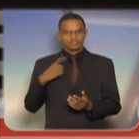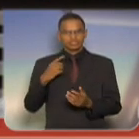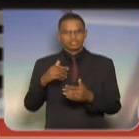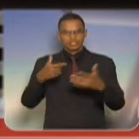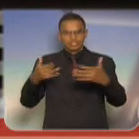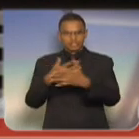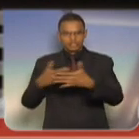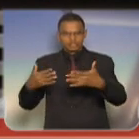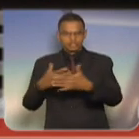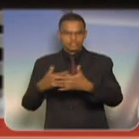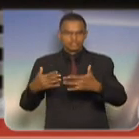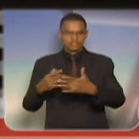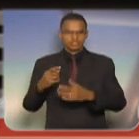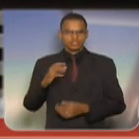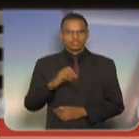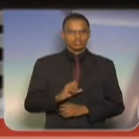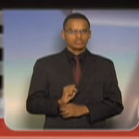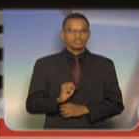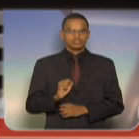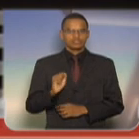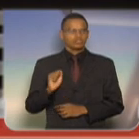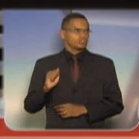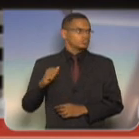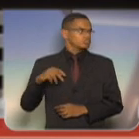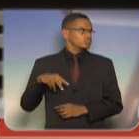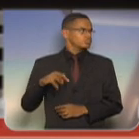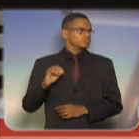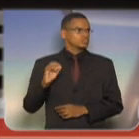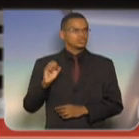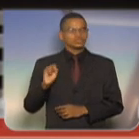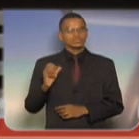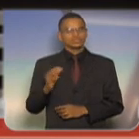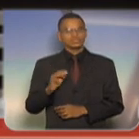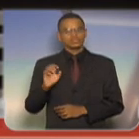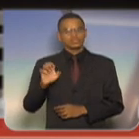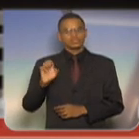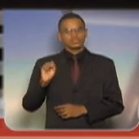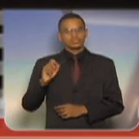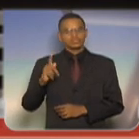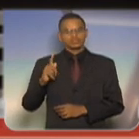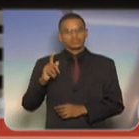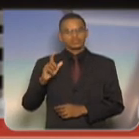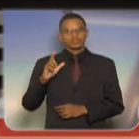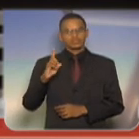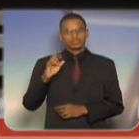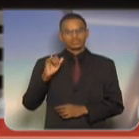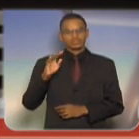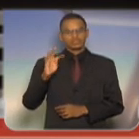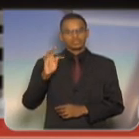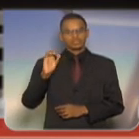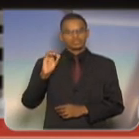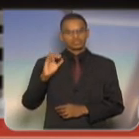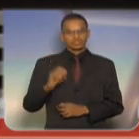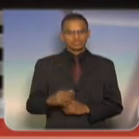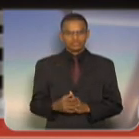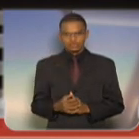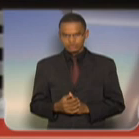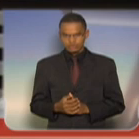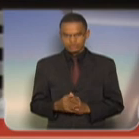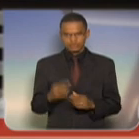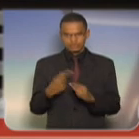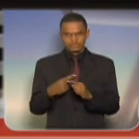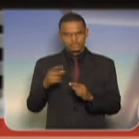que é aniversaria no dia de hoje. Desejamos sucesso, desenvolvimento, qualidade de vida aos seus munícipes. Conte sempre com a Assembleia